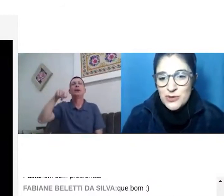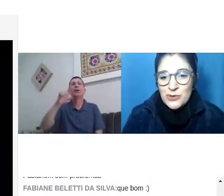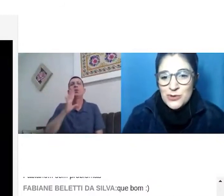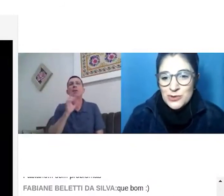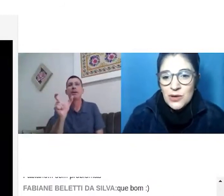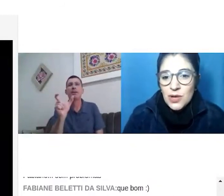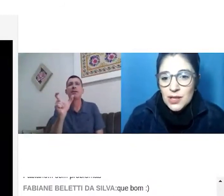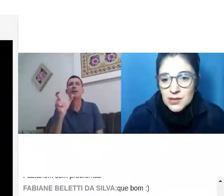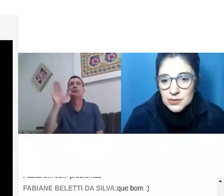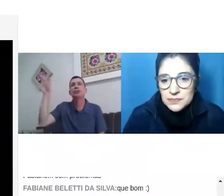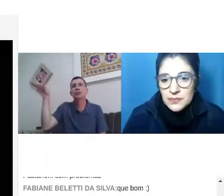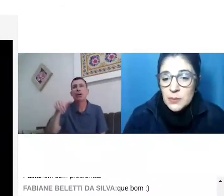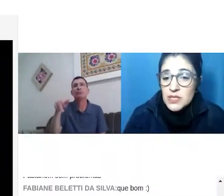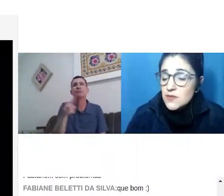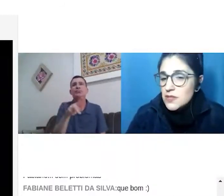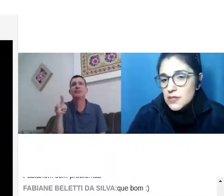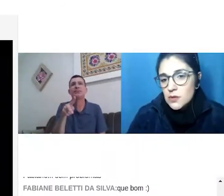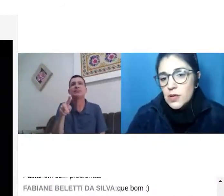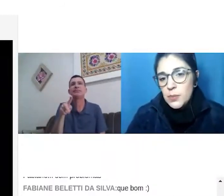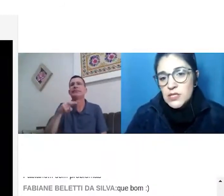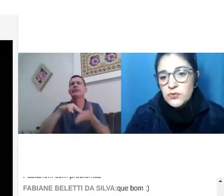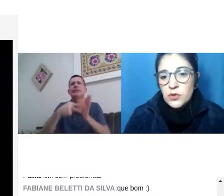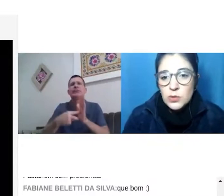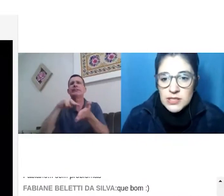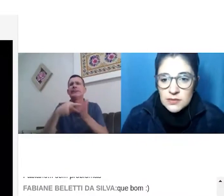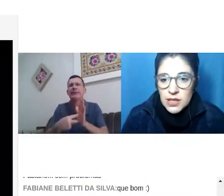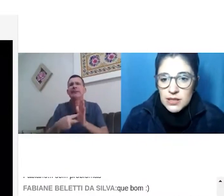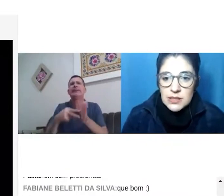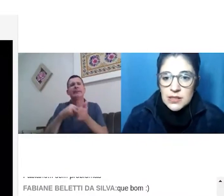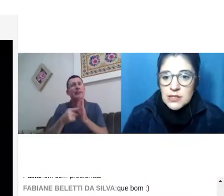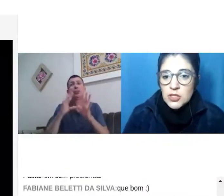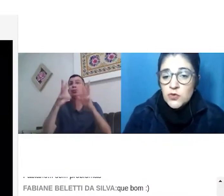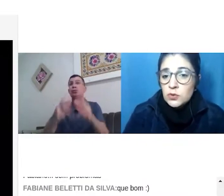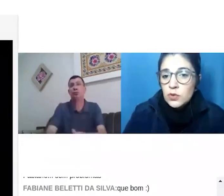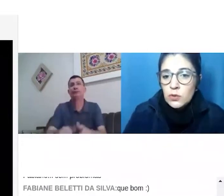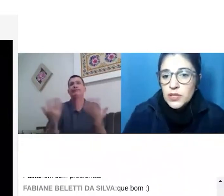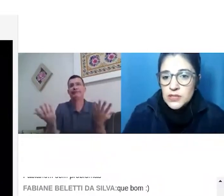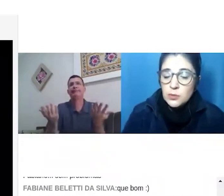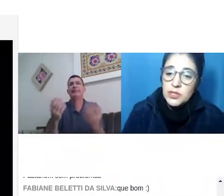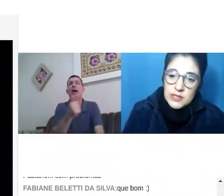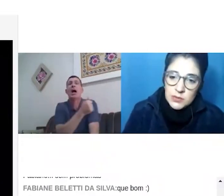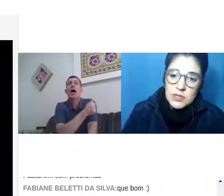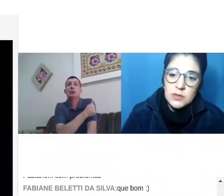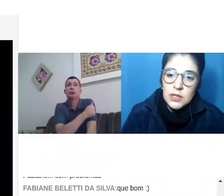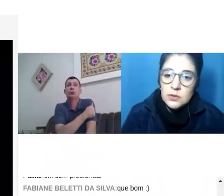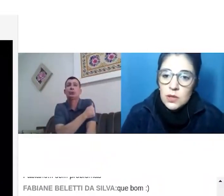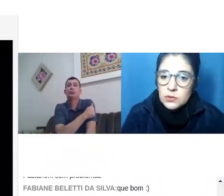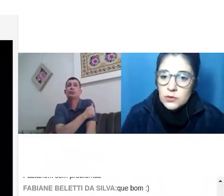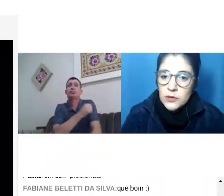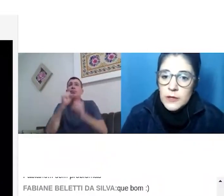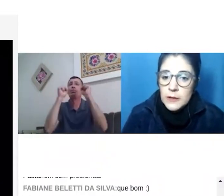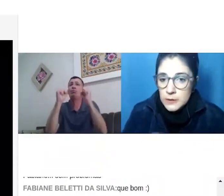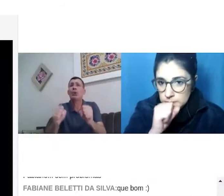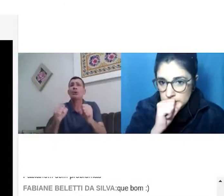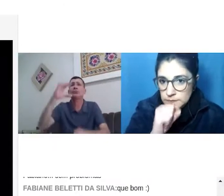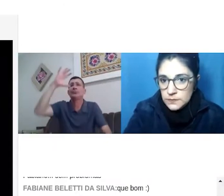pensam que o surdo está colando. Mas, às vezes, não. É apenas a formulação daquela sentença que dificultou a compreensão porque está na segunda língua do aluno.